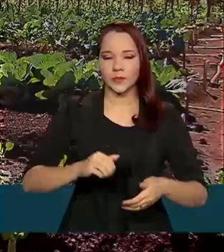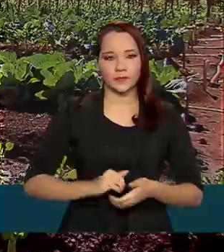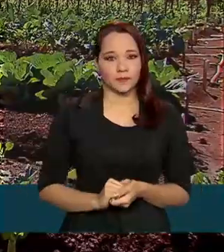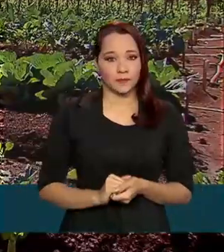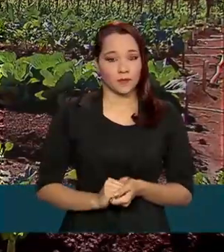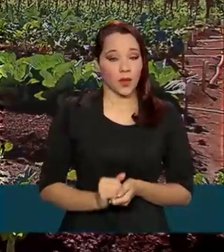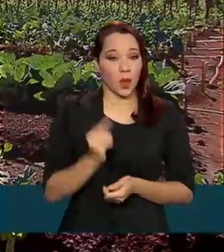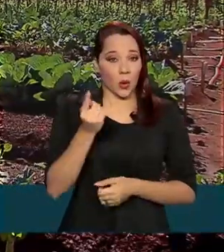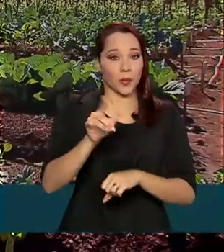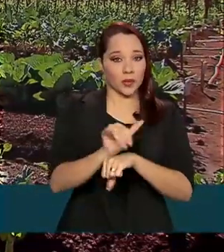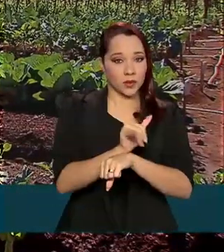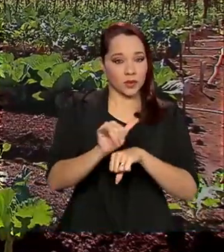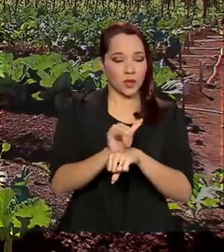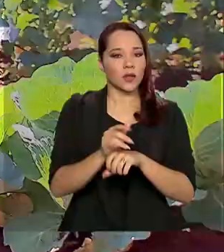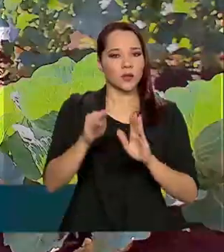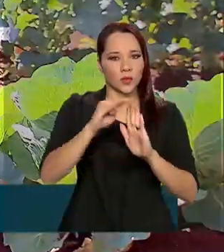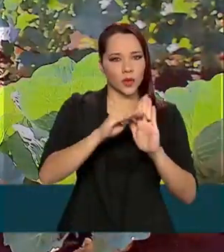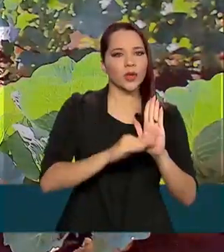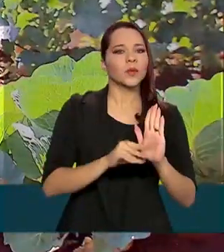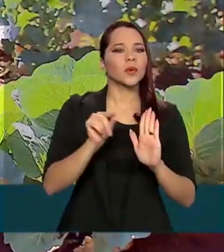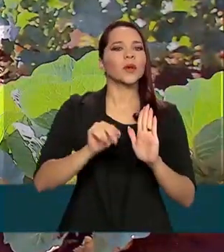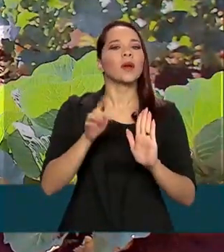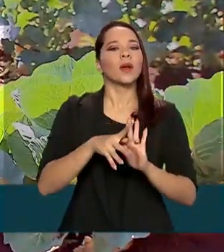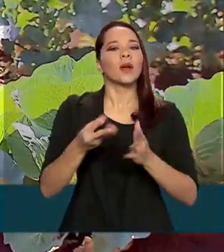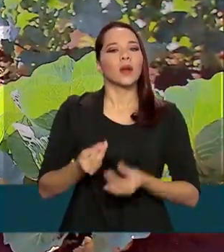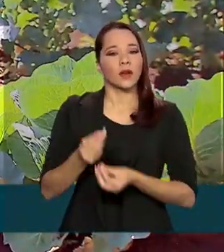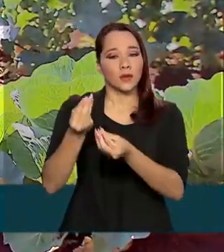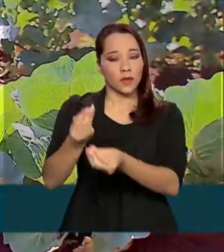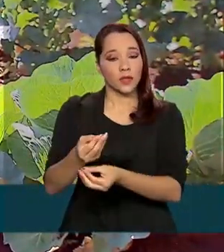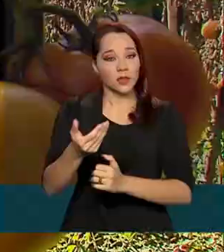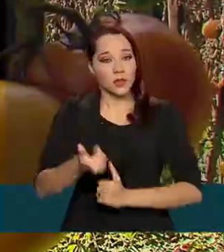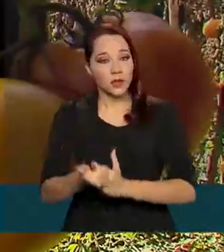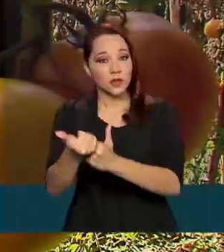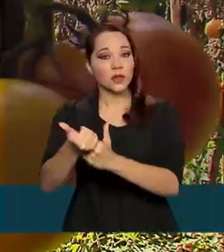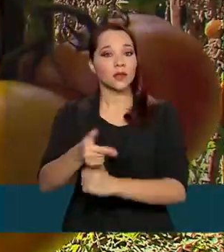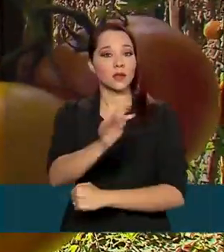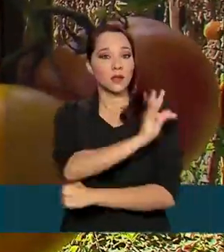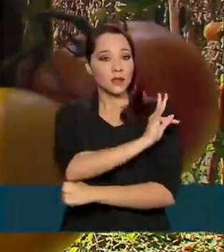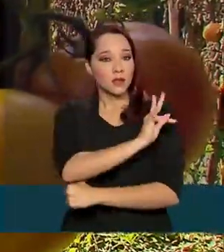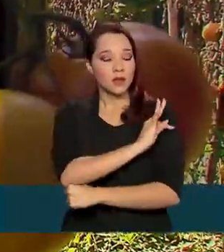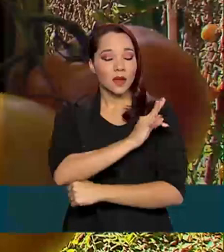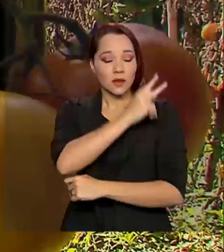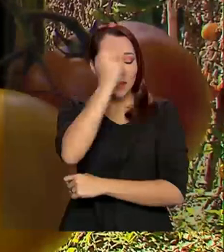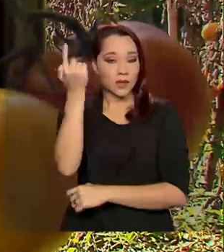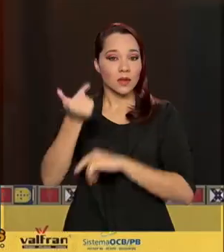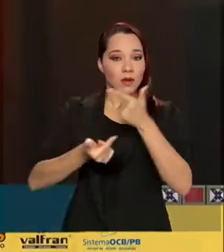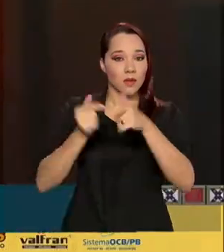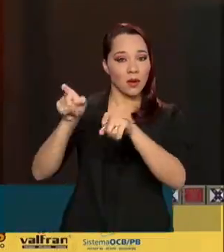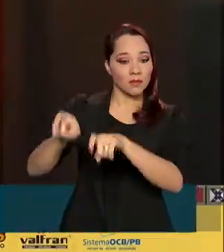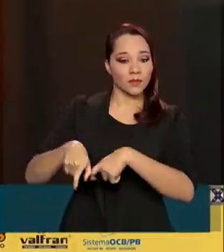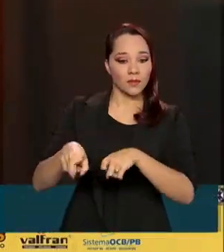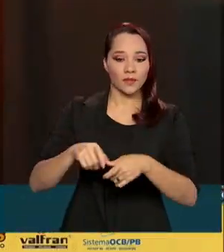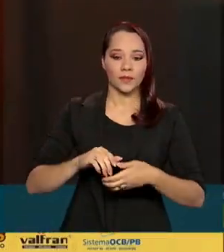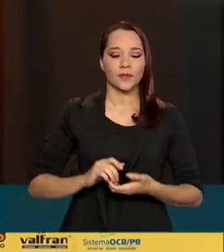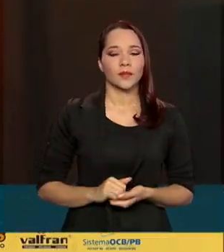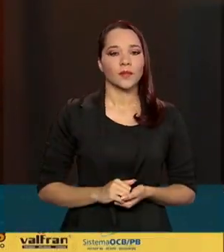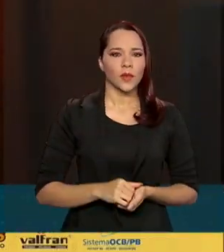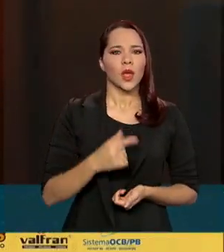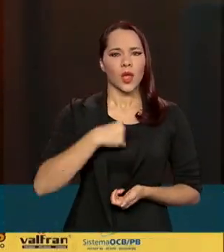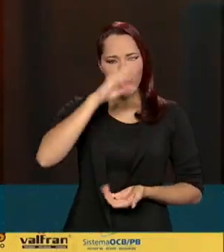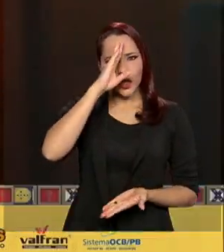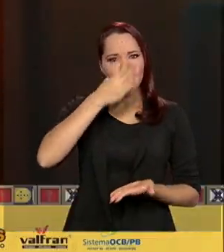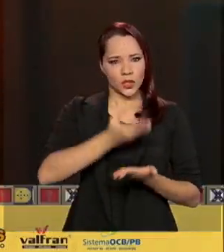Uma das estratégias do programa é a oferta de assistência técnica aos agricultores. Eu acredito em